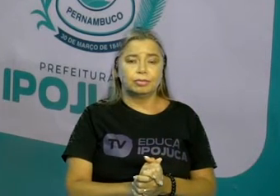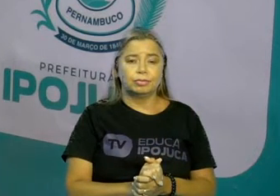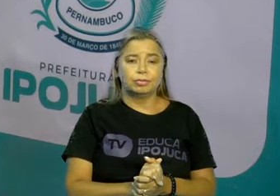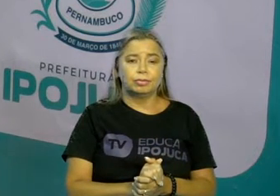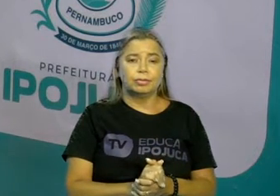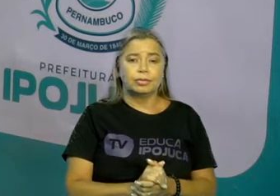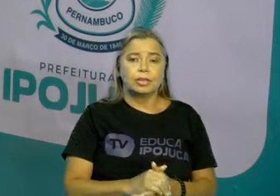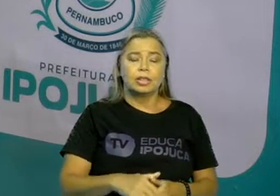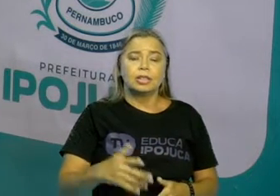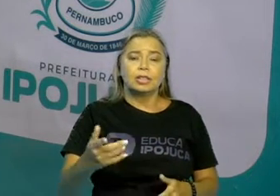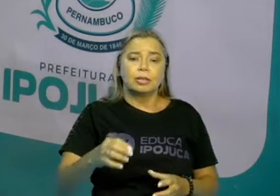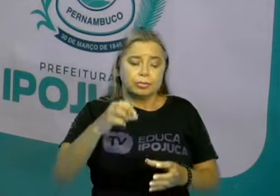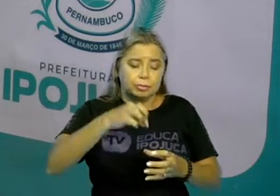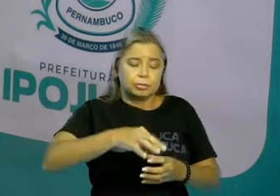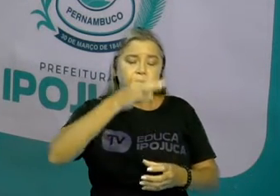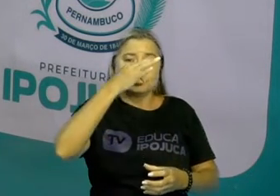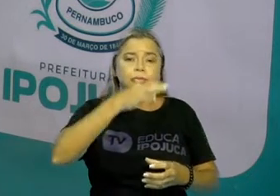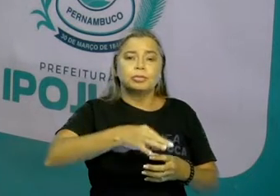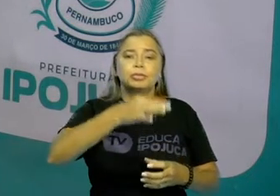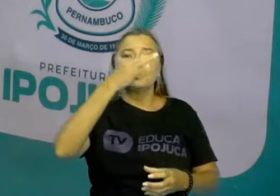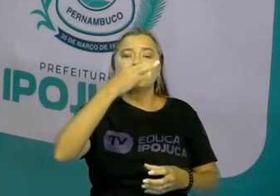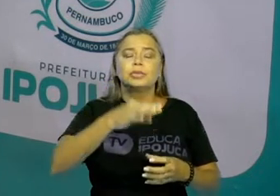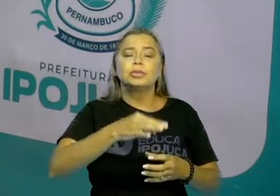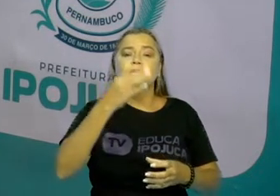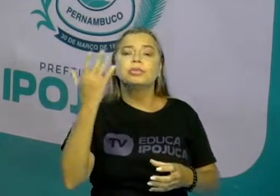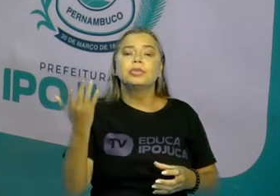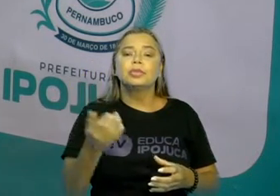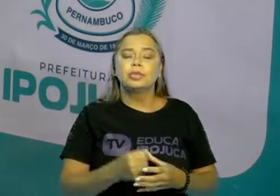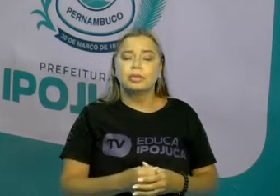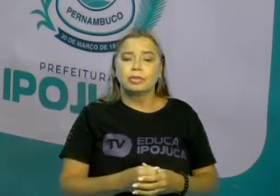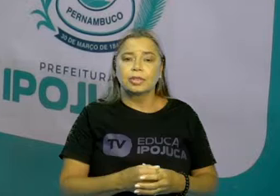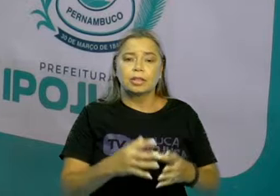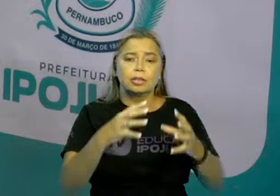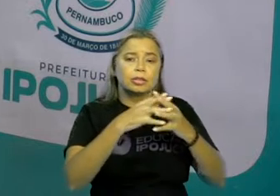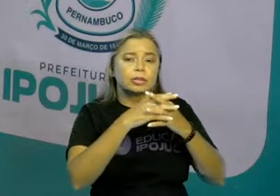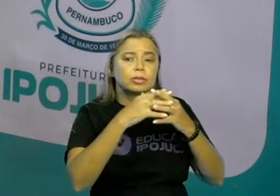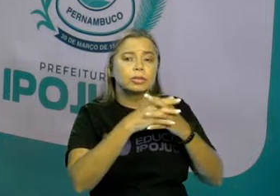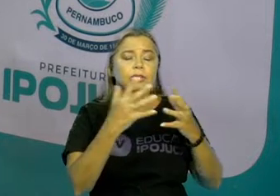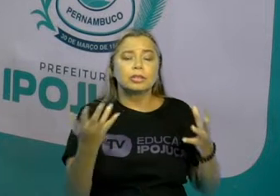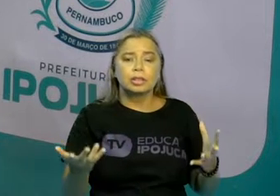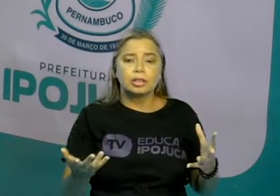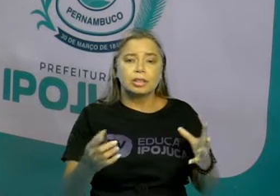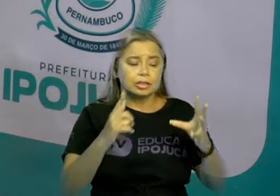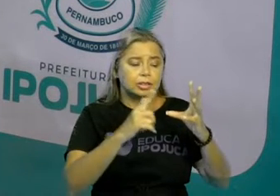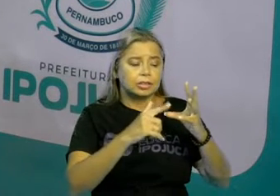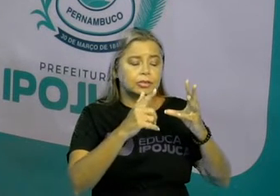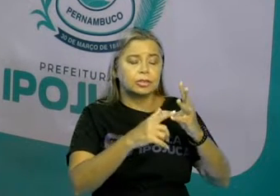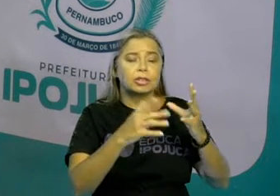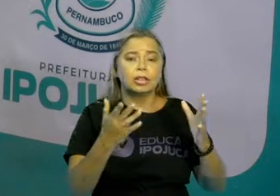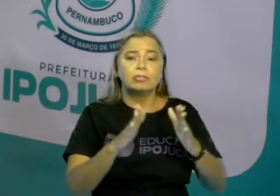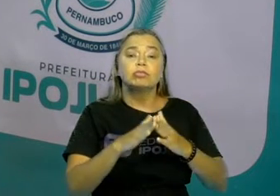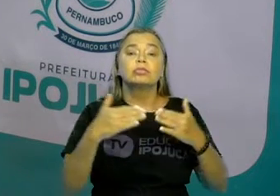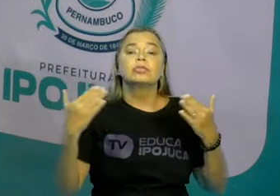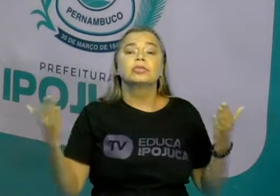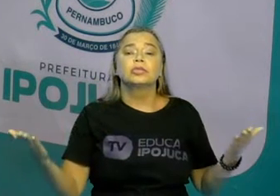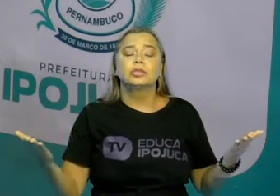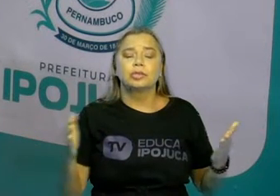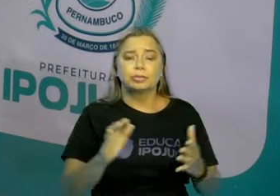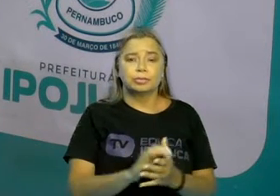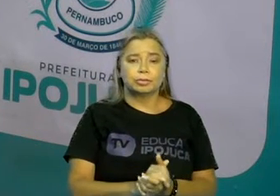pipoca, quais são as consoantes da palavra pipoca e quais são as vogais dessa palavra?